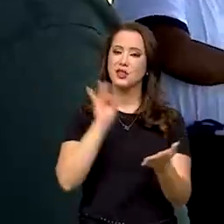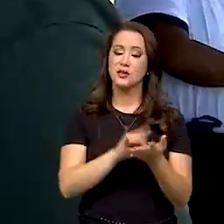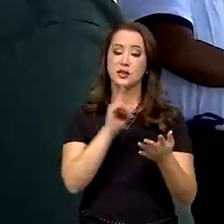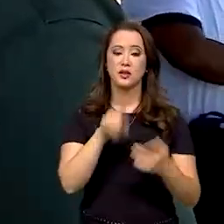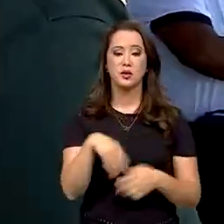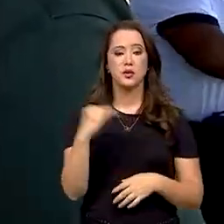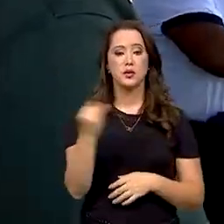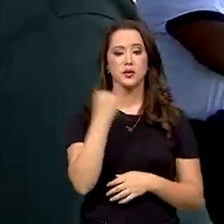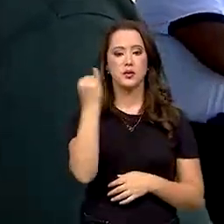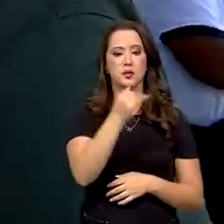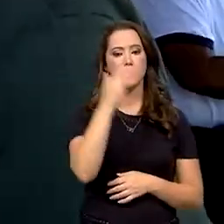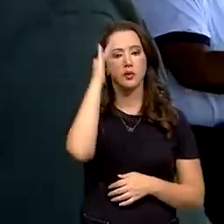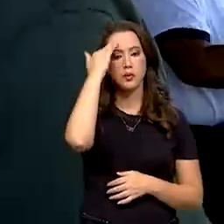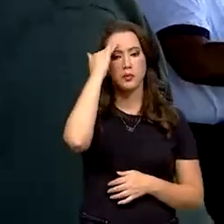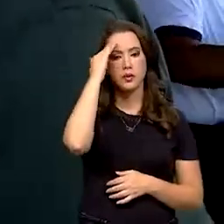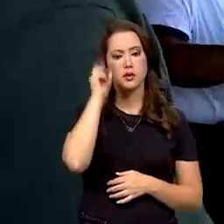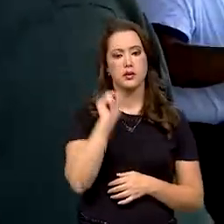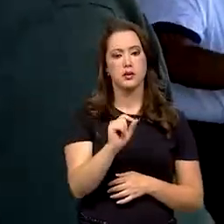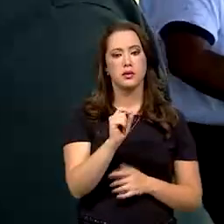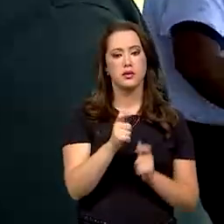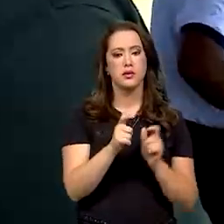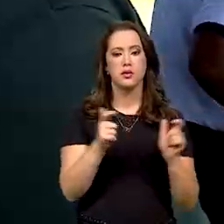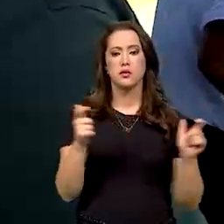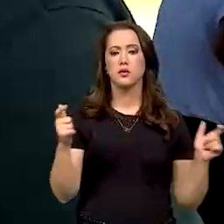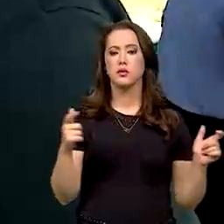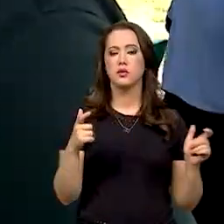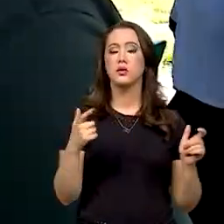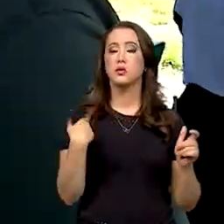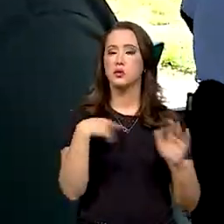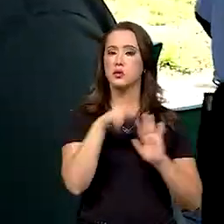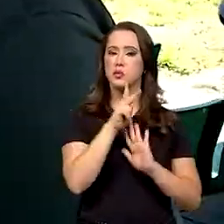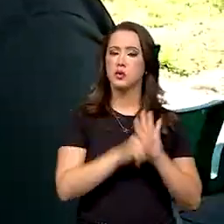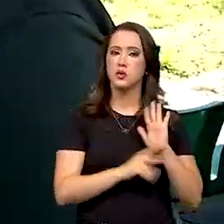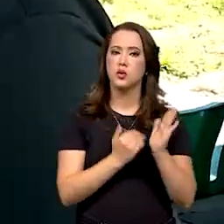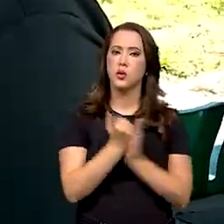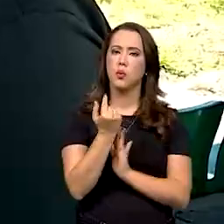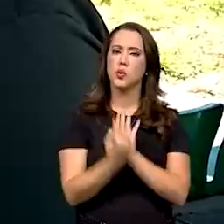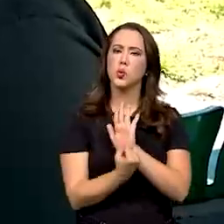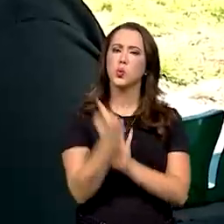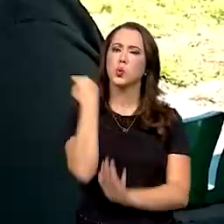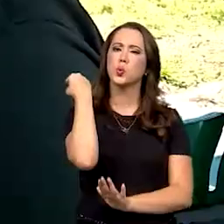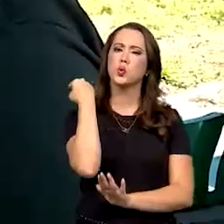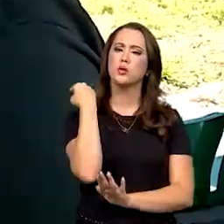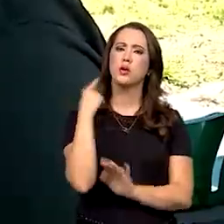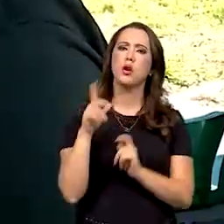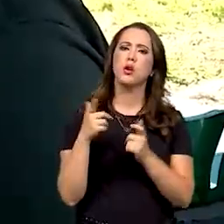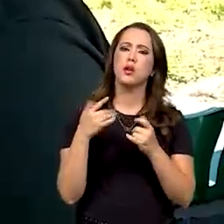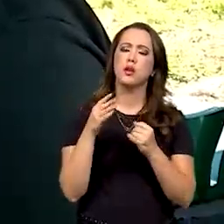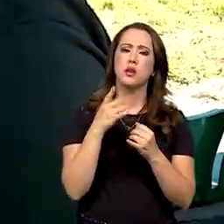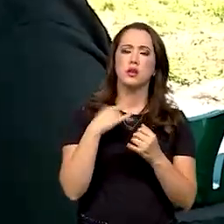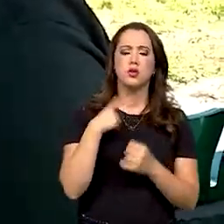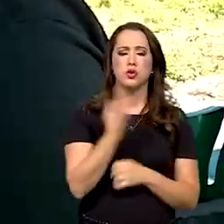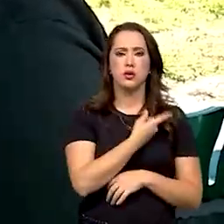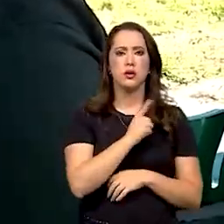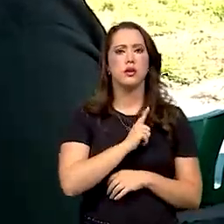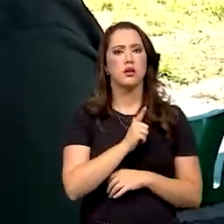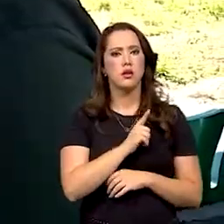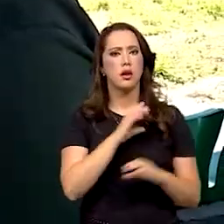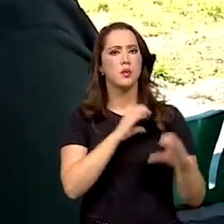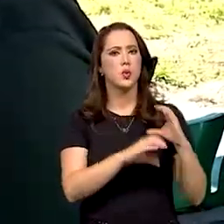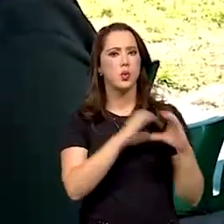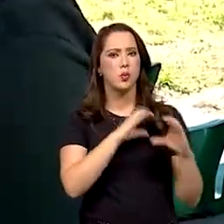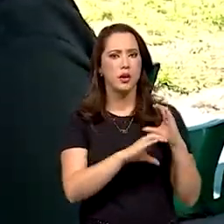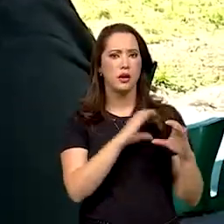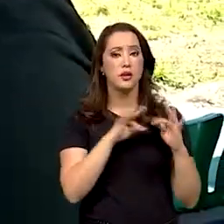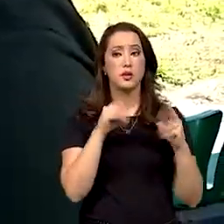para ter o entendimento da grandeza desse projeto que começou lá atrás de interiorização de comunicação